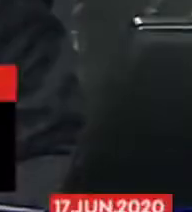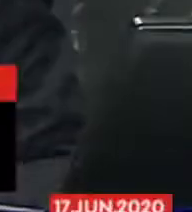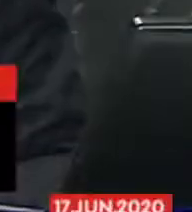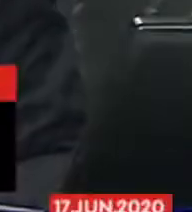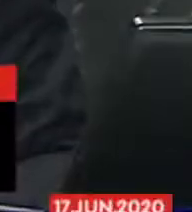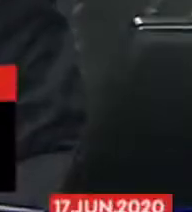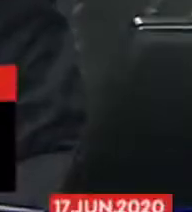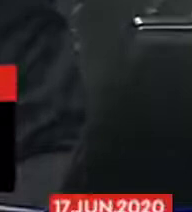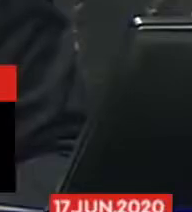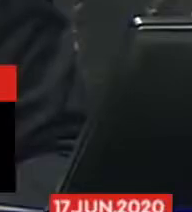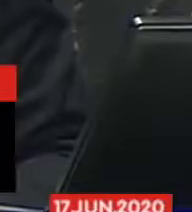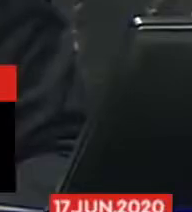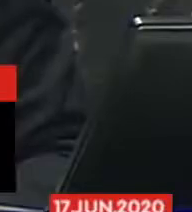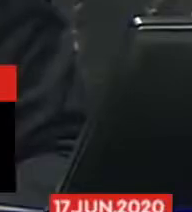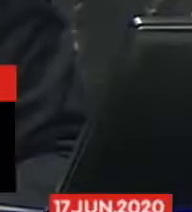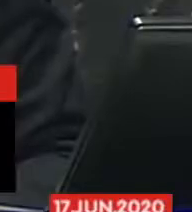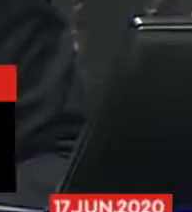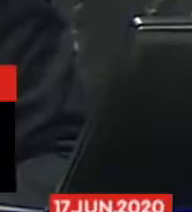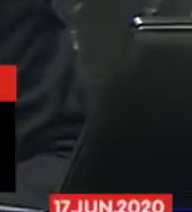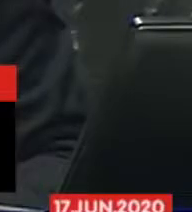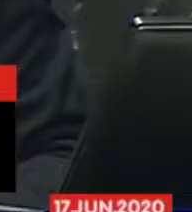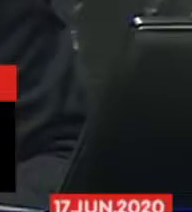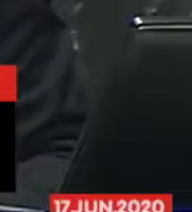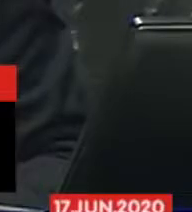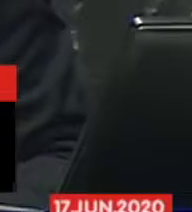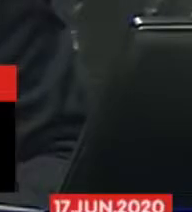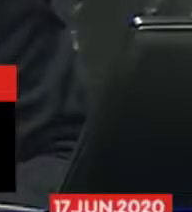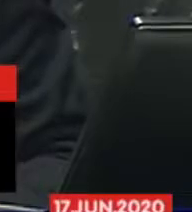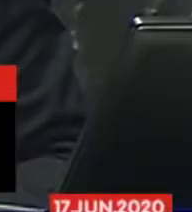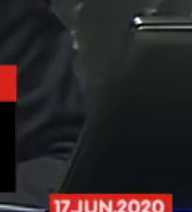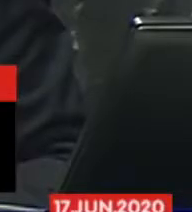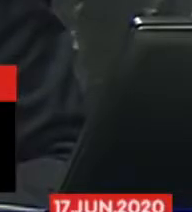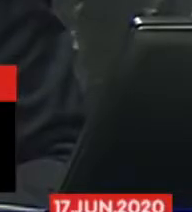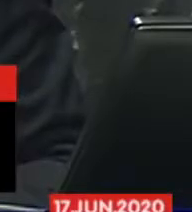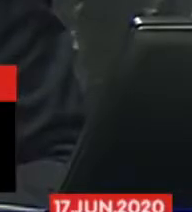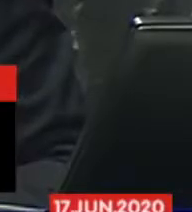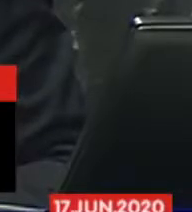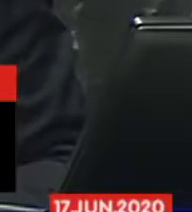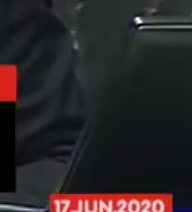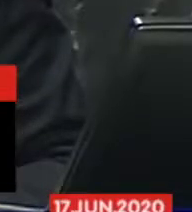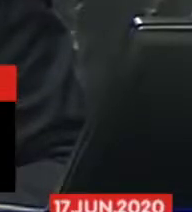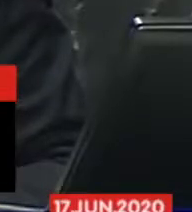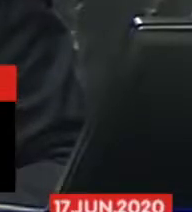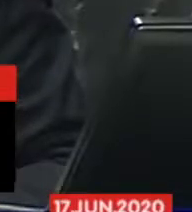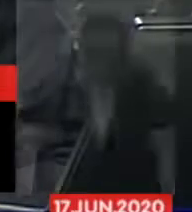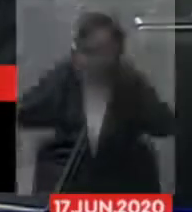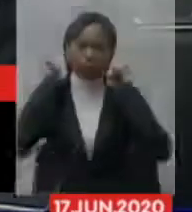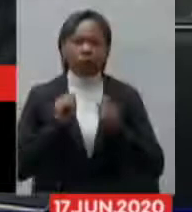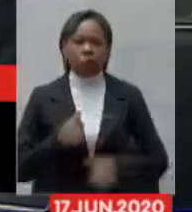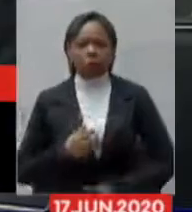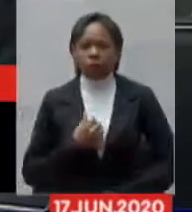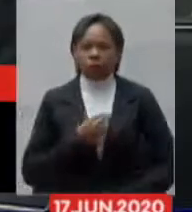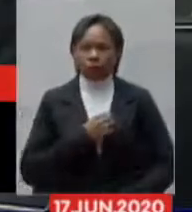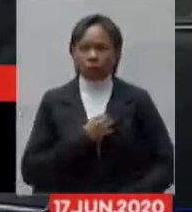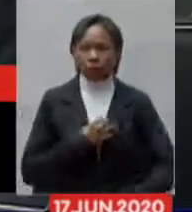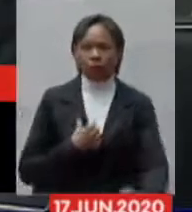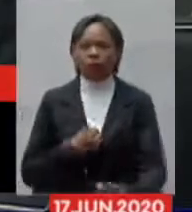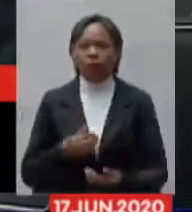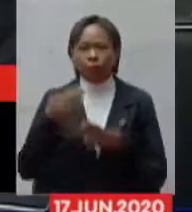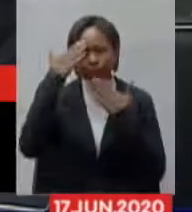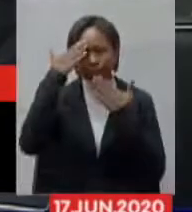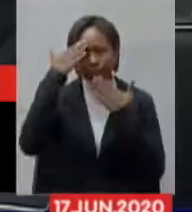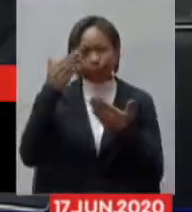tomado mas nós sabemos que esta pandemia tem causado graves problemas pelo mundo afora